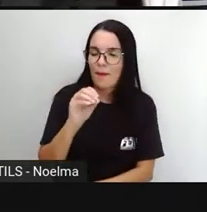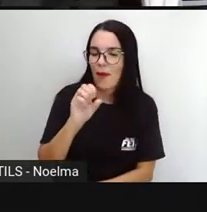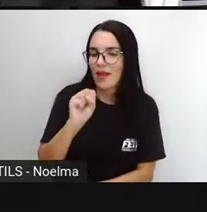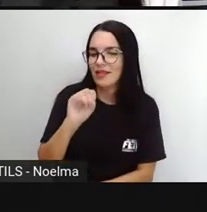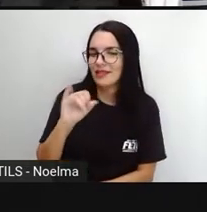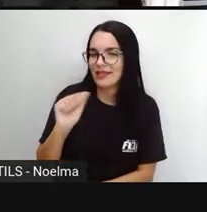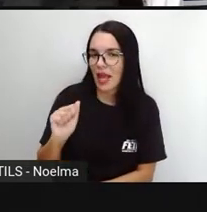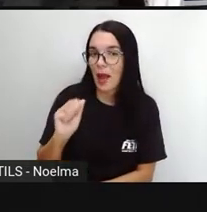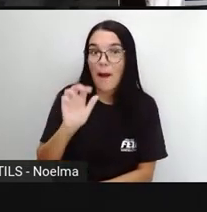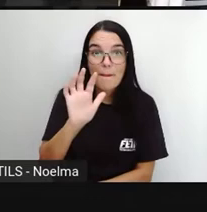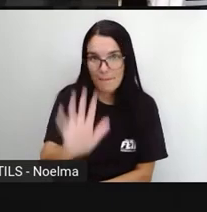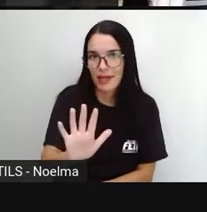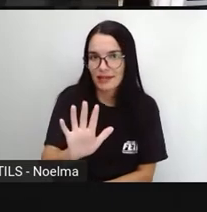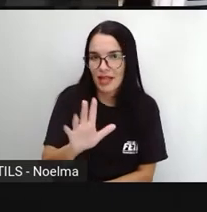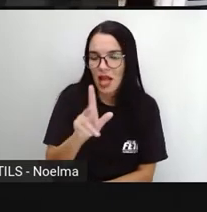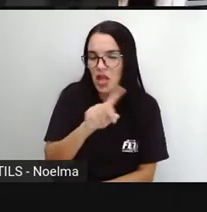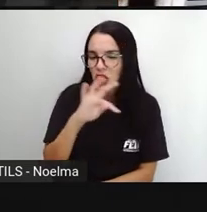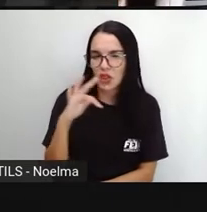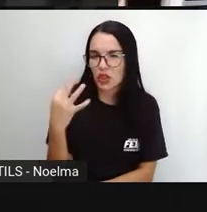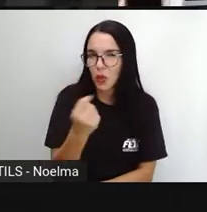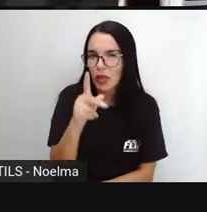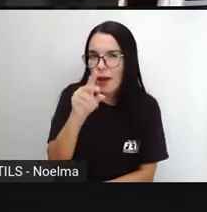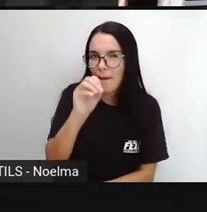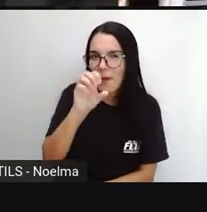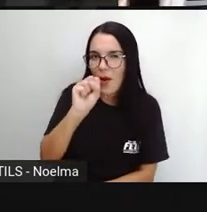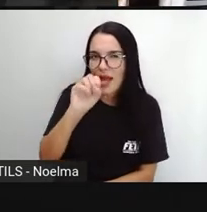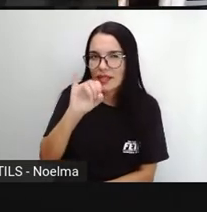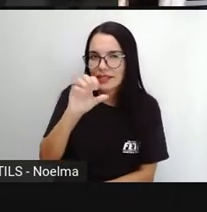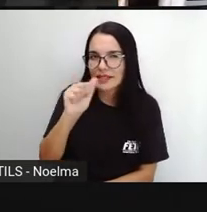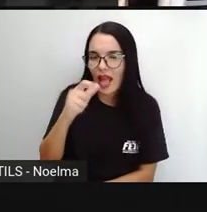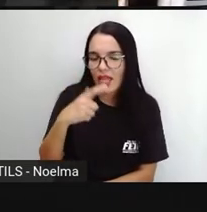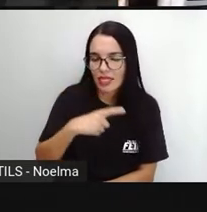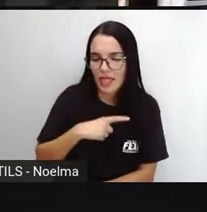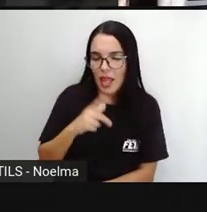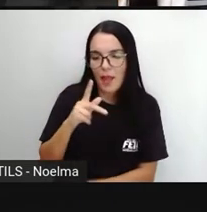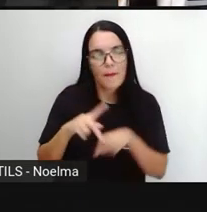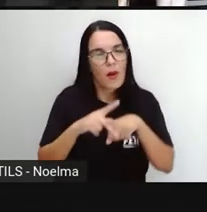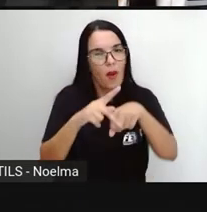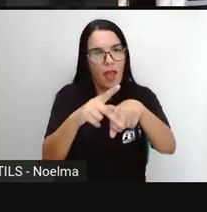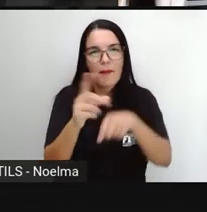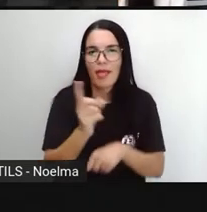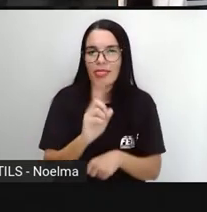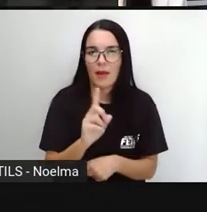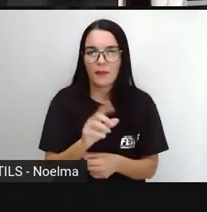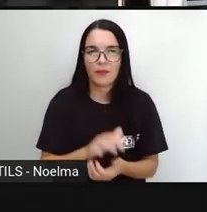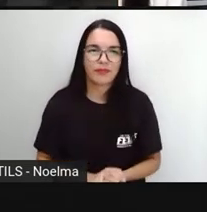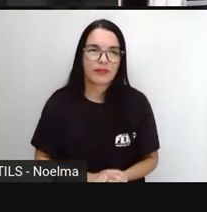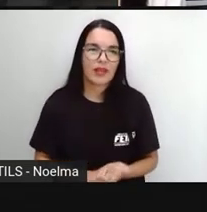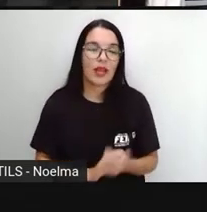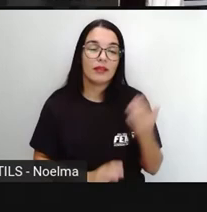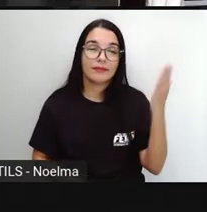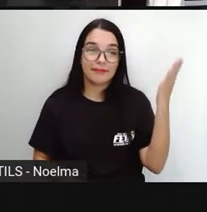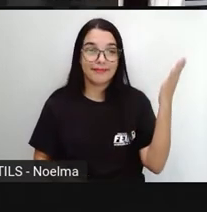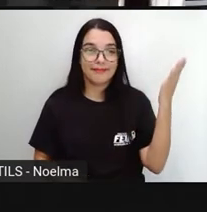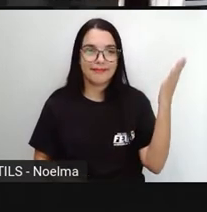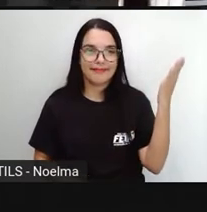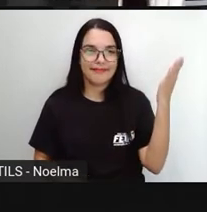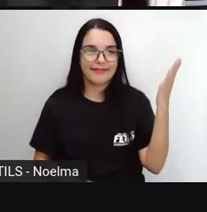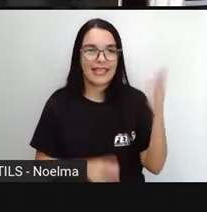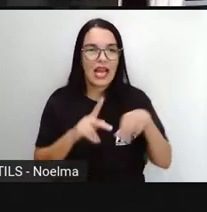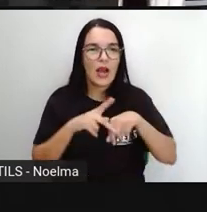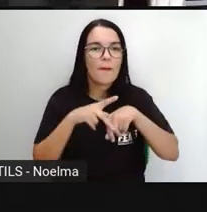toda poesia tem poema. E aí a gente percebe que o que é poema, então.